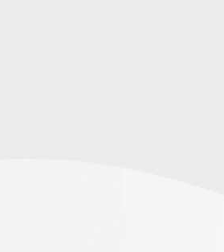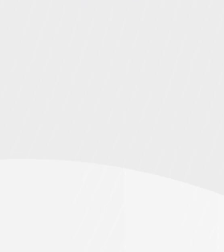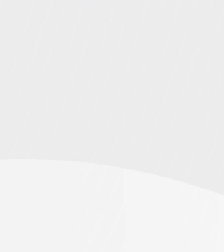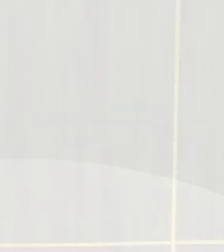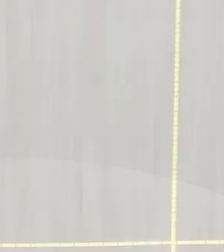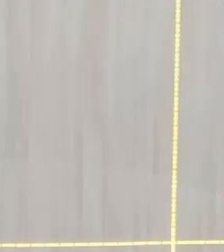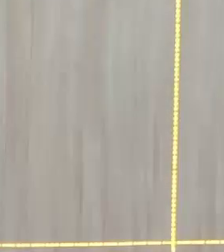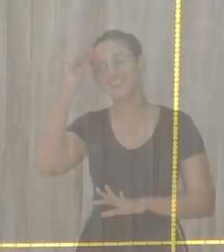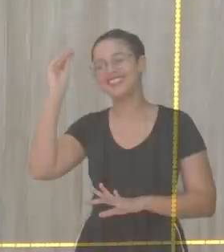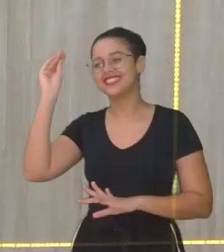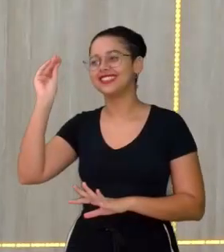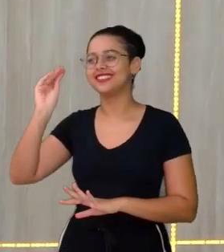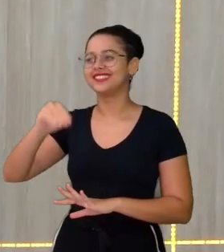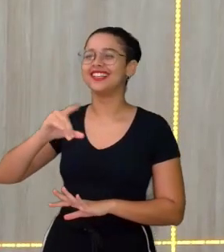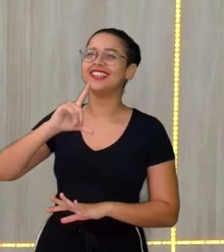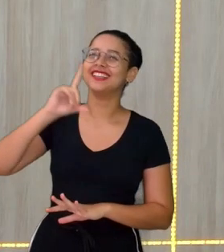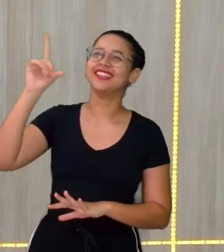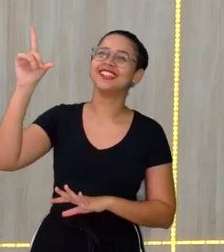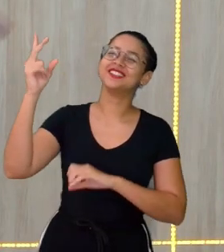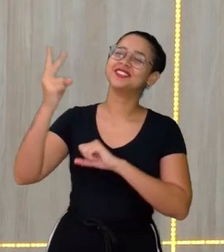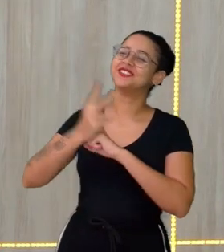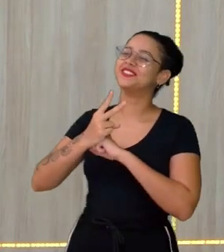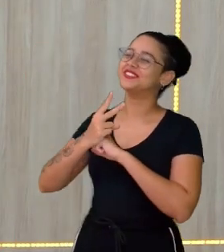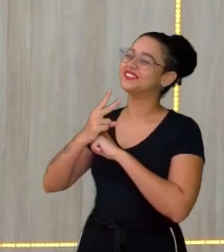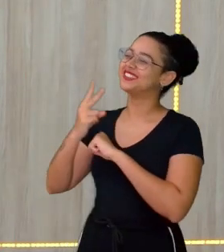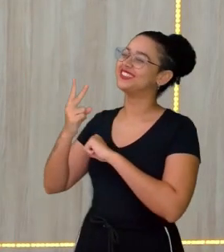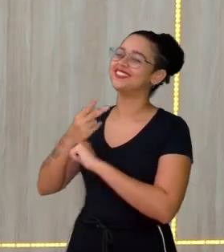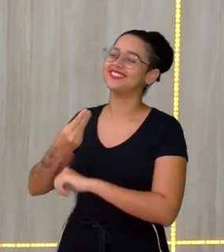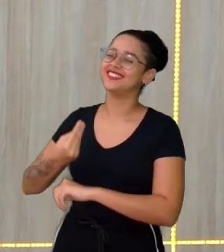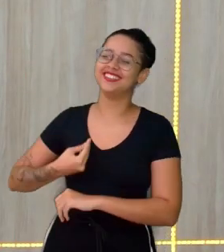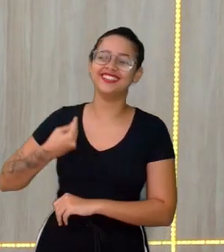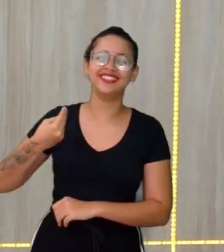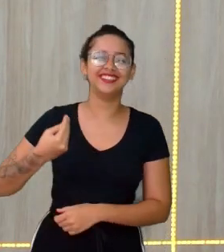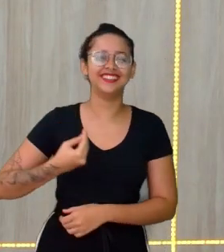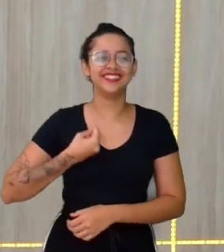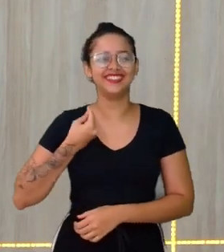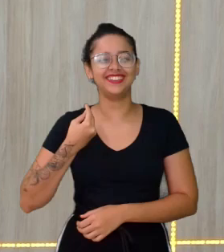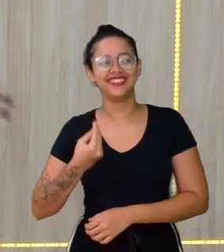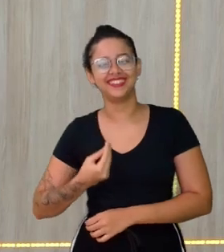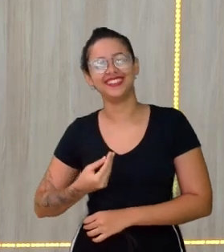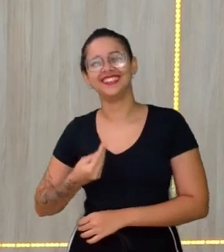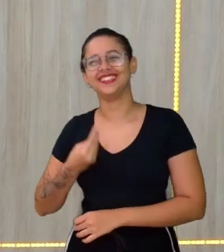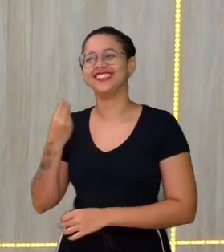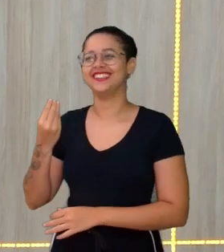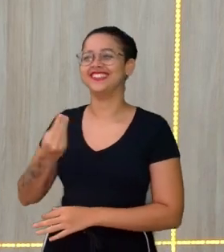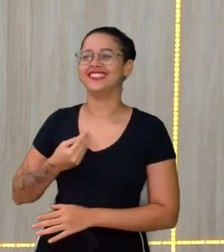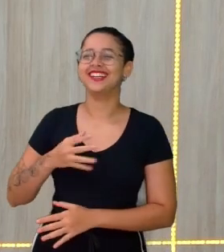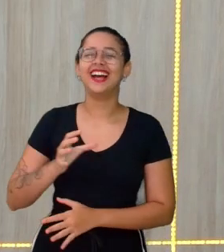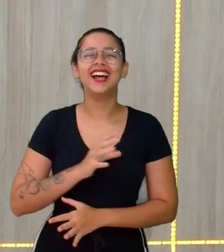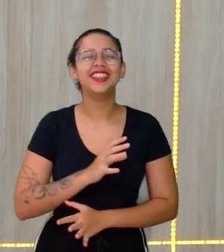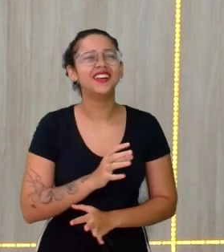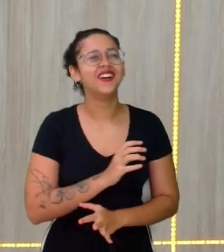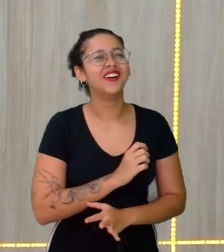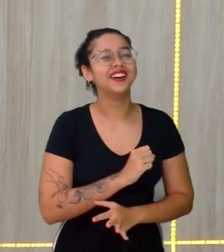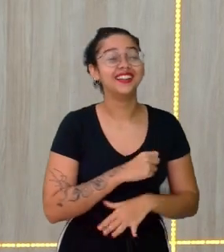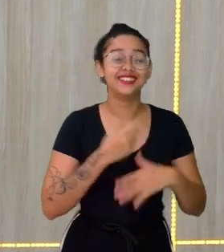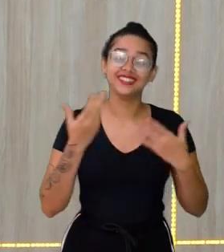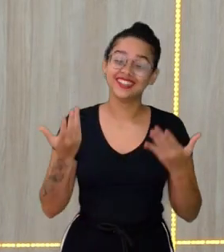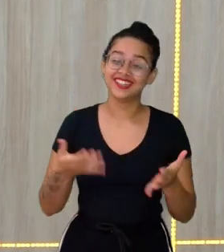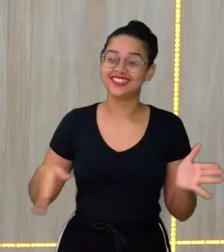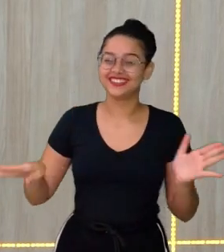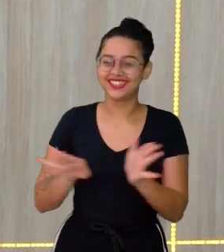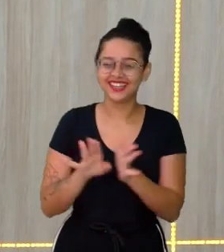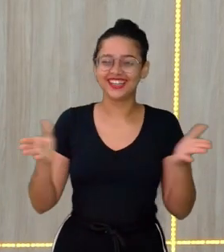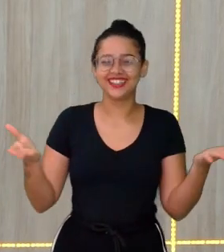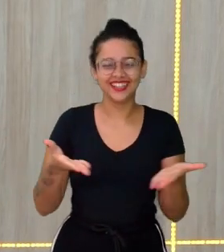Deus cuida de mim, sobrevivi, adorando E chegando aqui